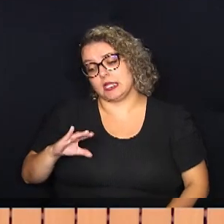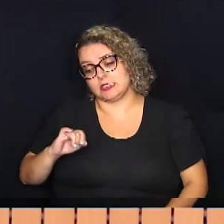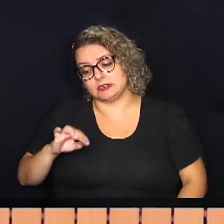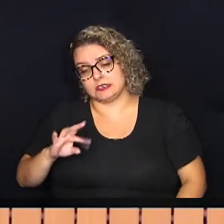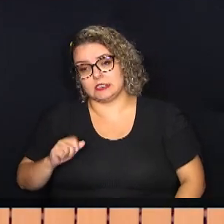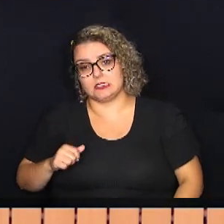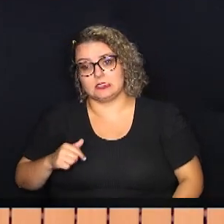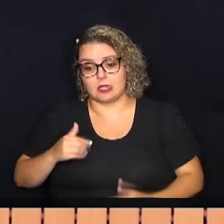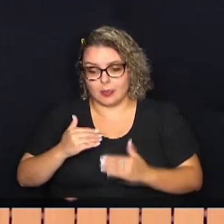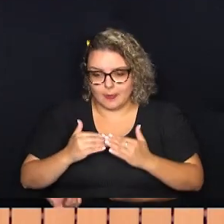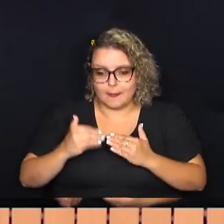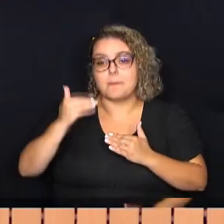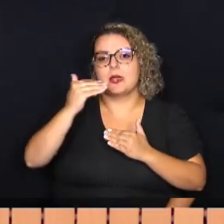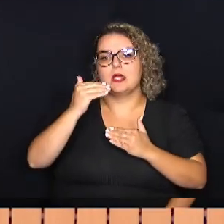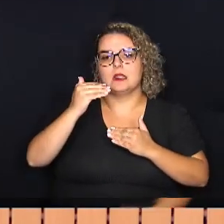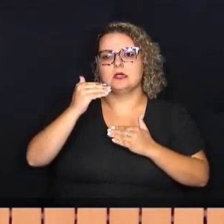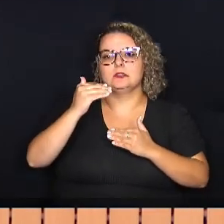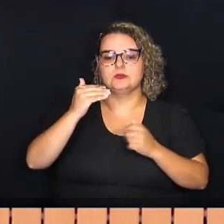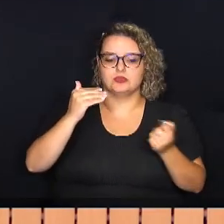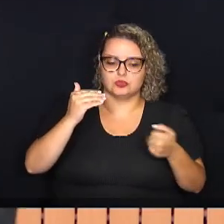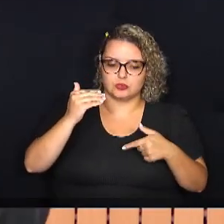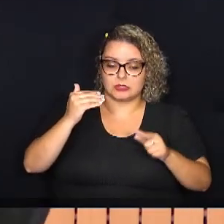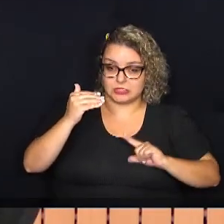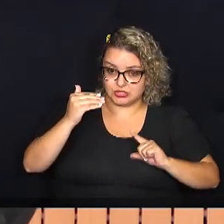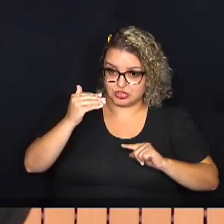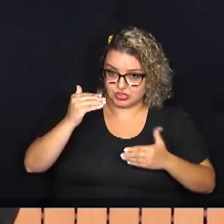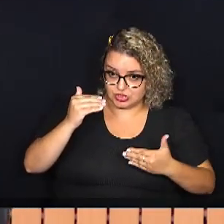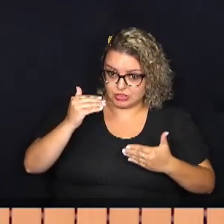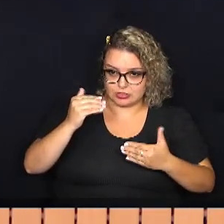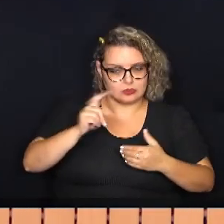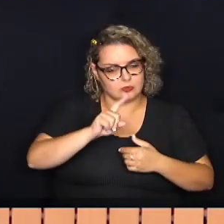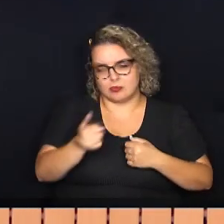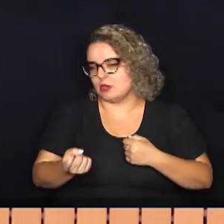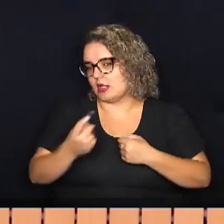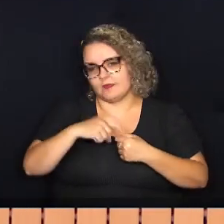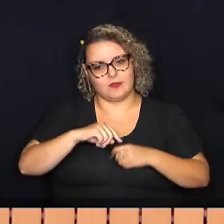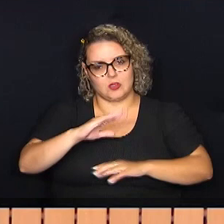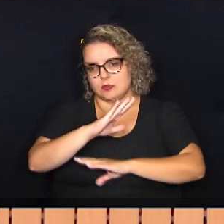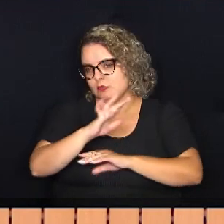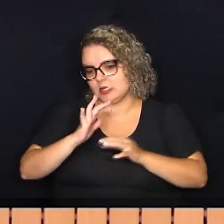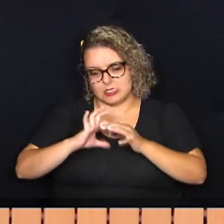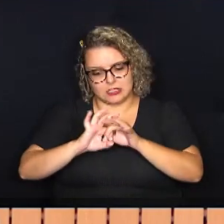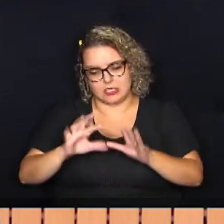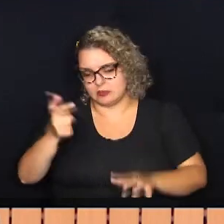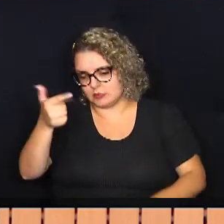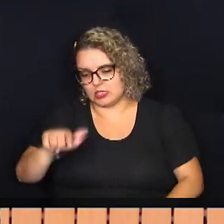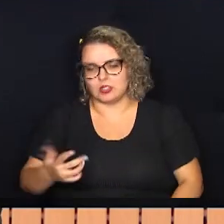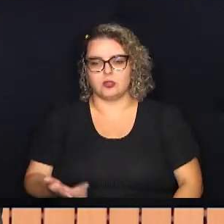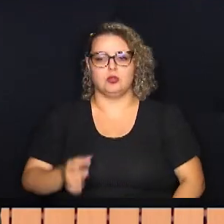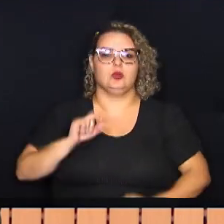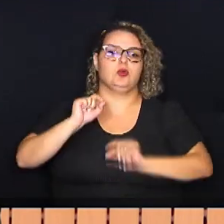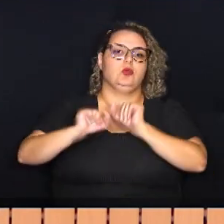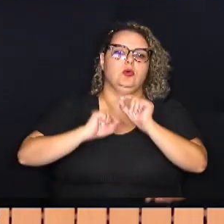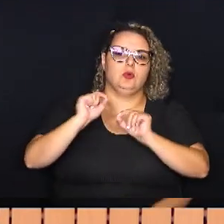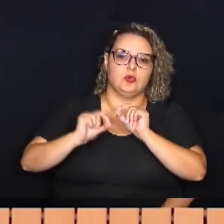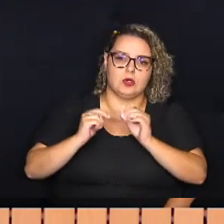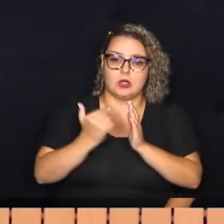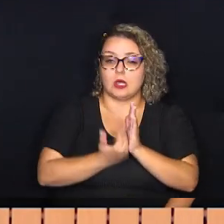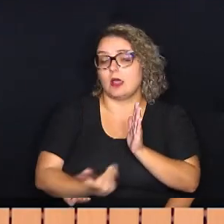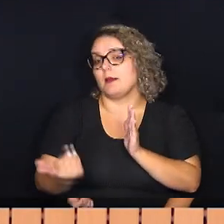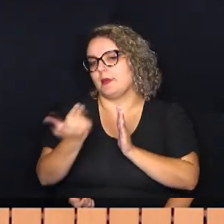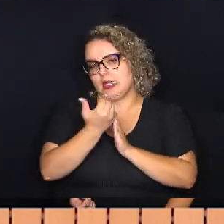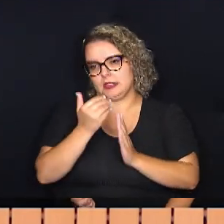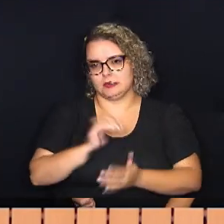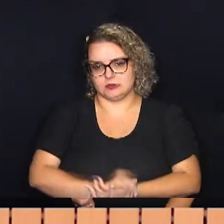a receita supere esse valor, não vai voltar para essa casa deliberar novamente o que